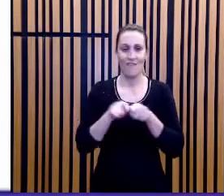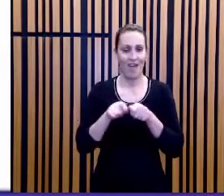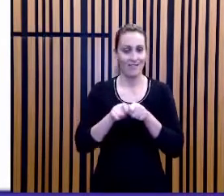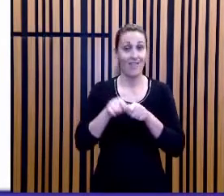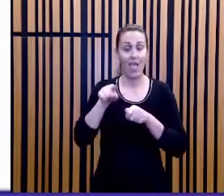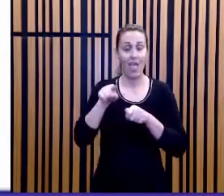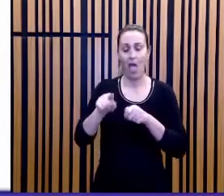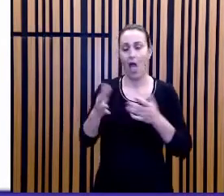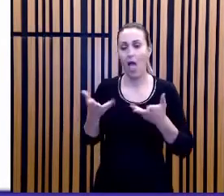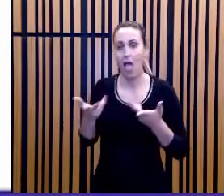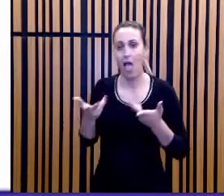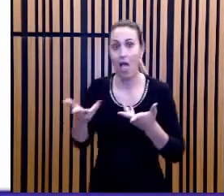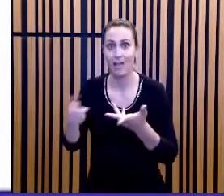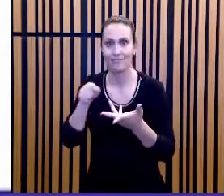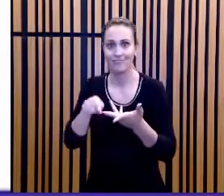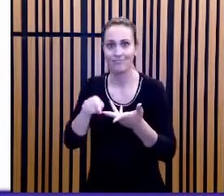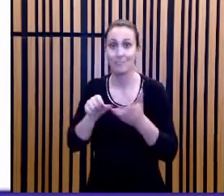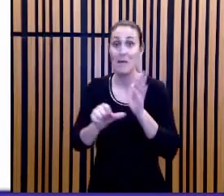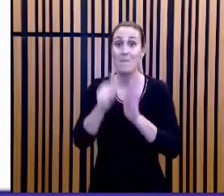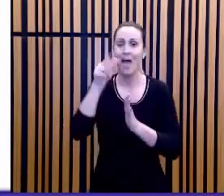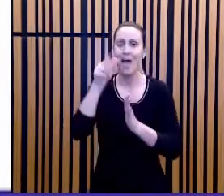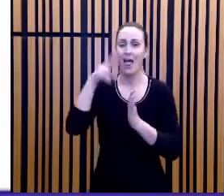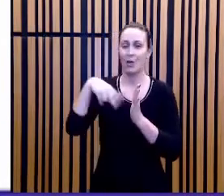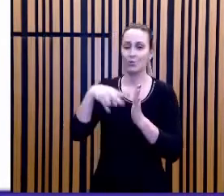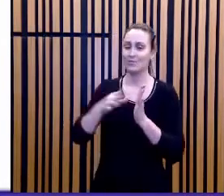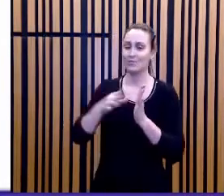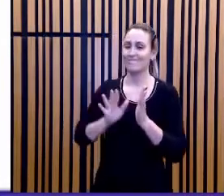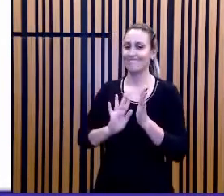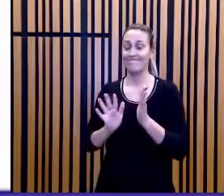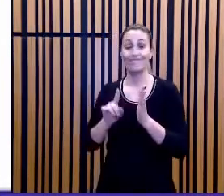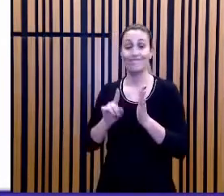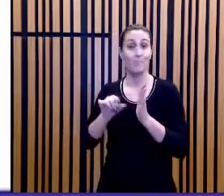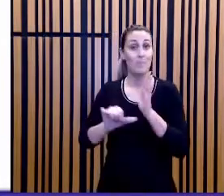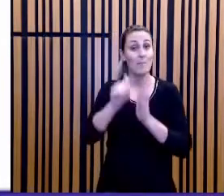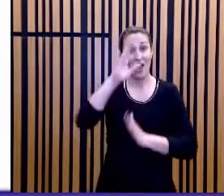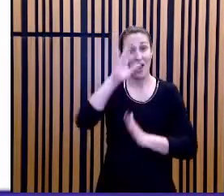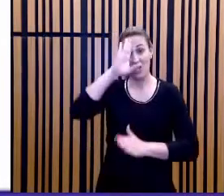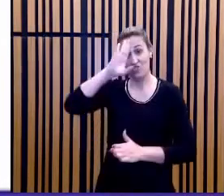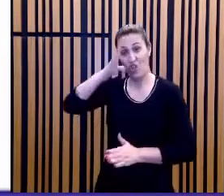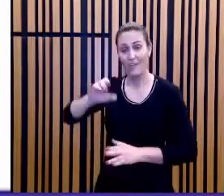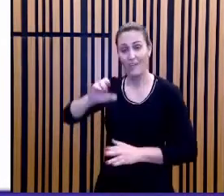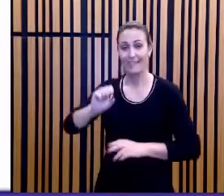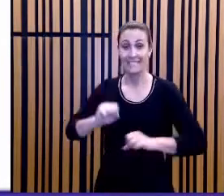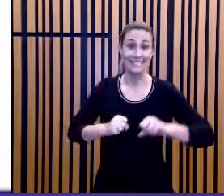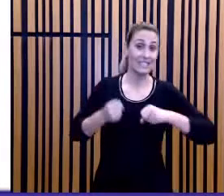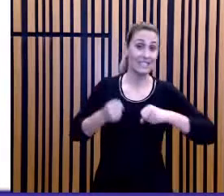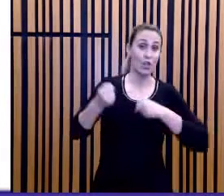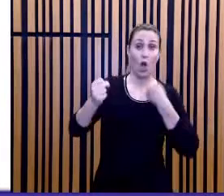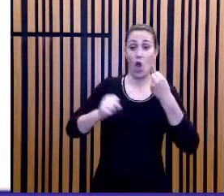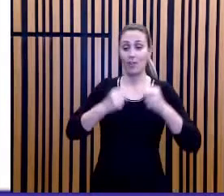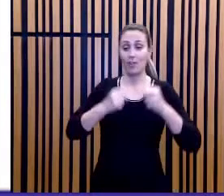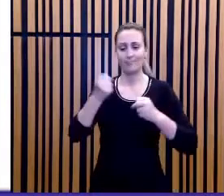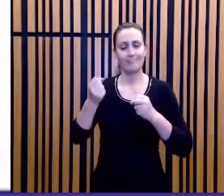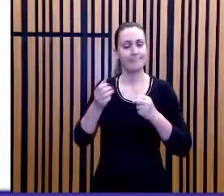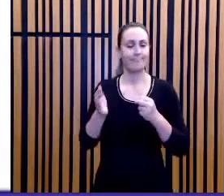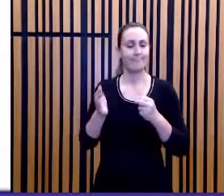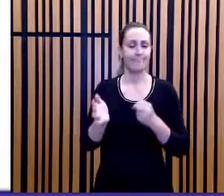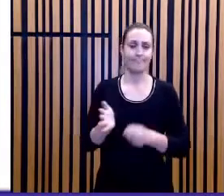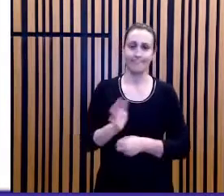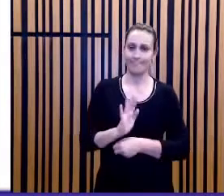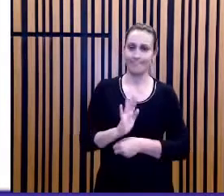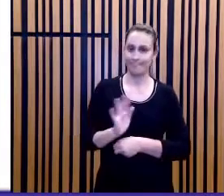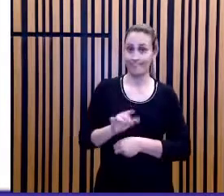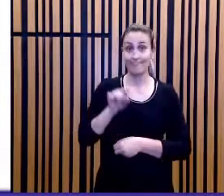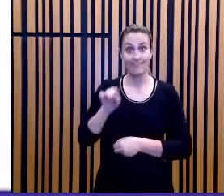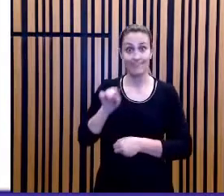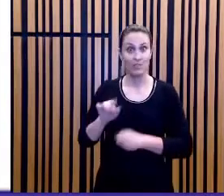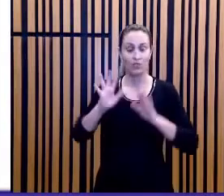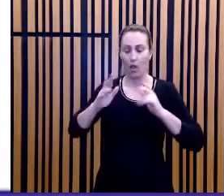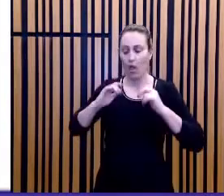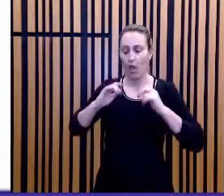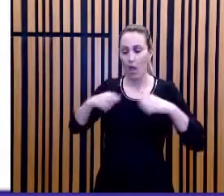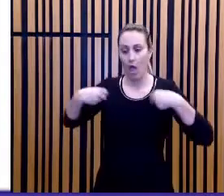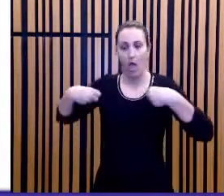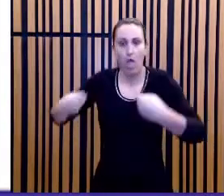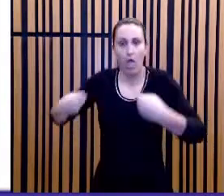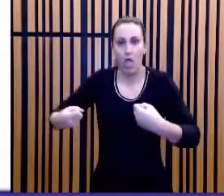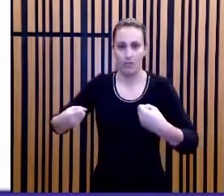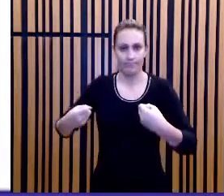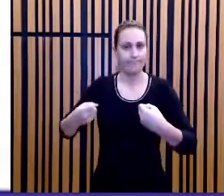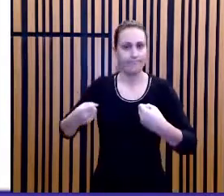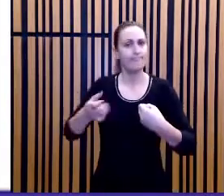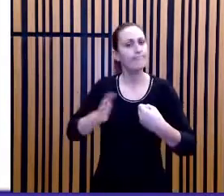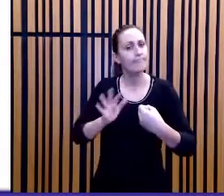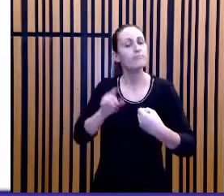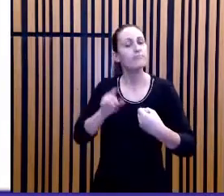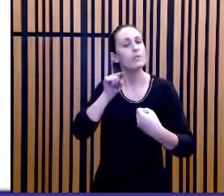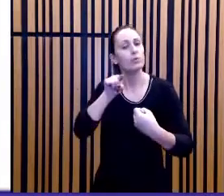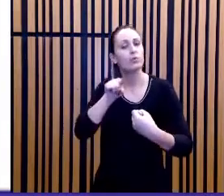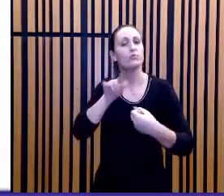Atropelar a primeira leitura. É fazer uma primeira leitura ansiosa, atropelada, estabanada da questão. Então, você